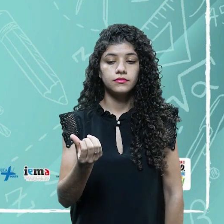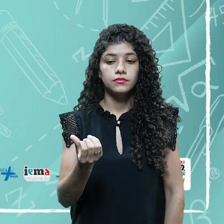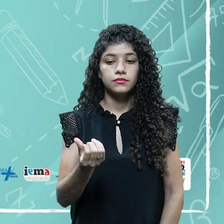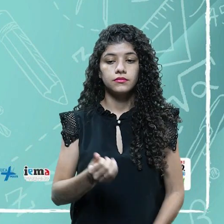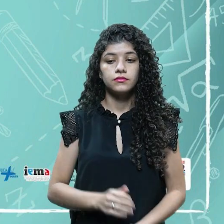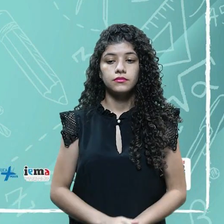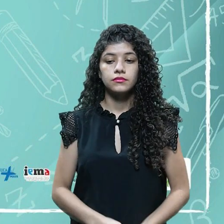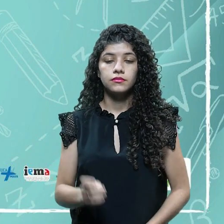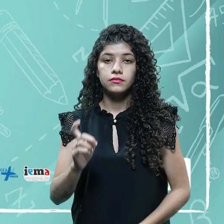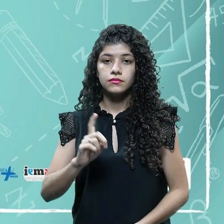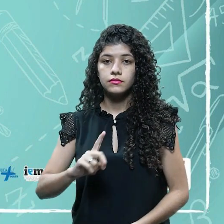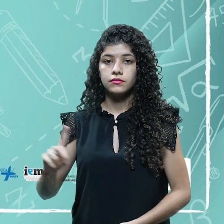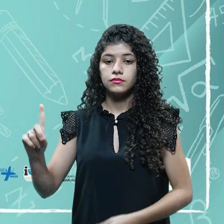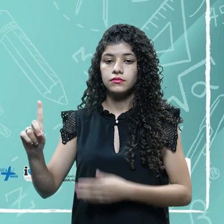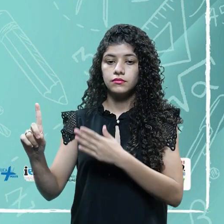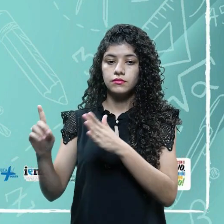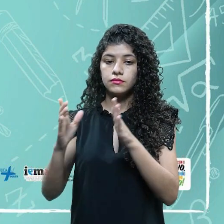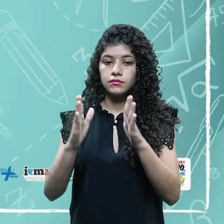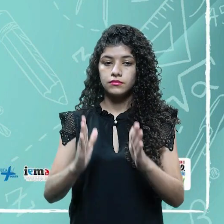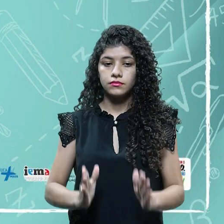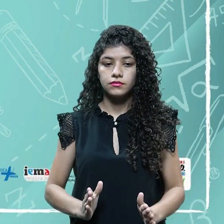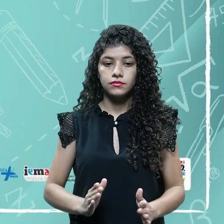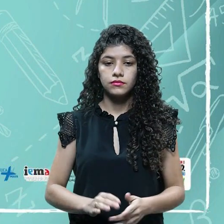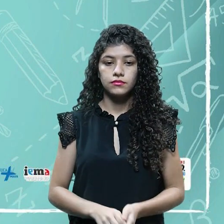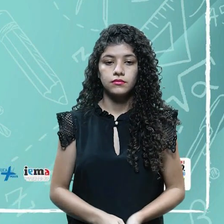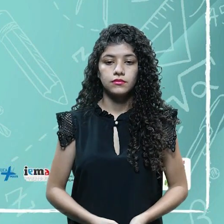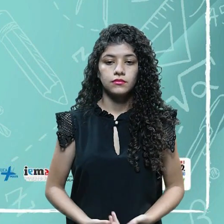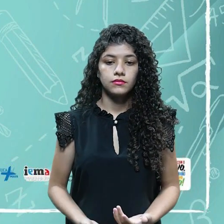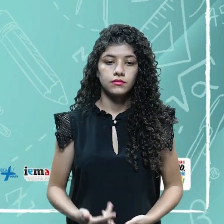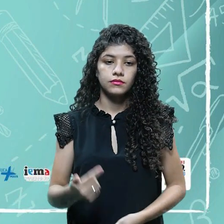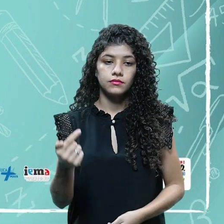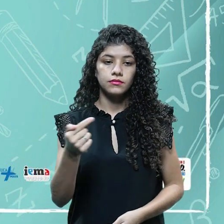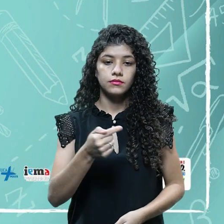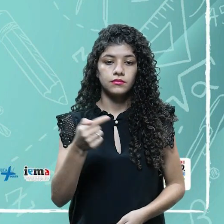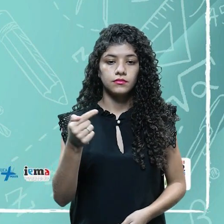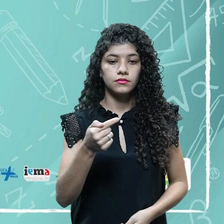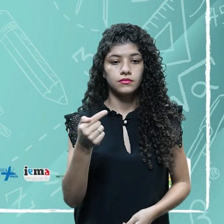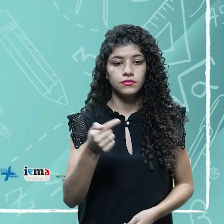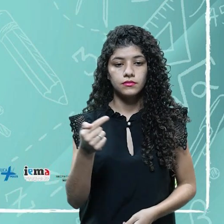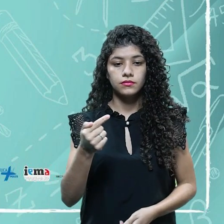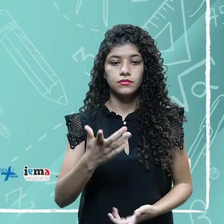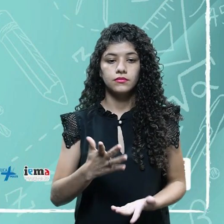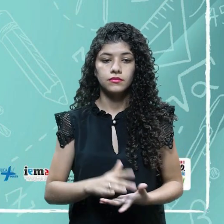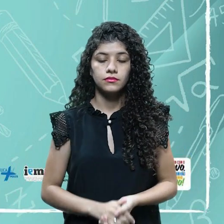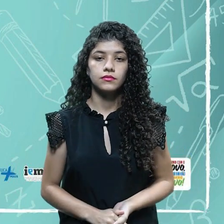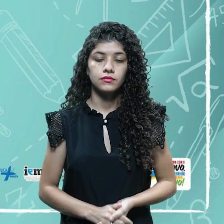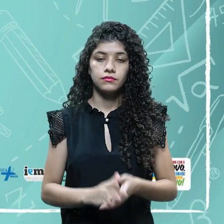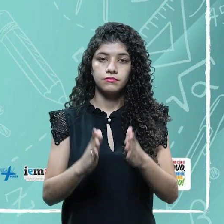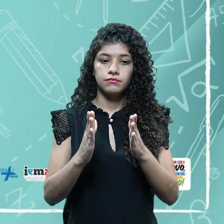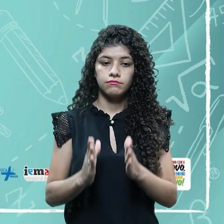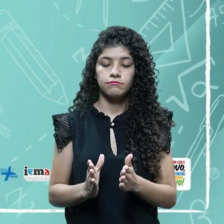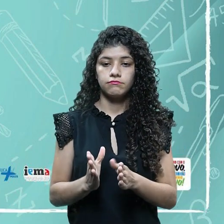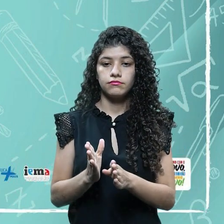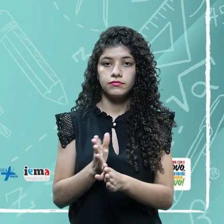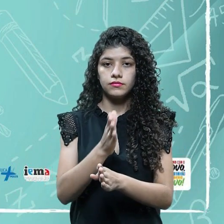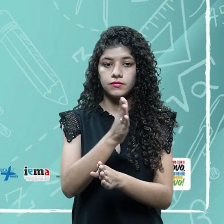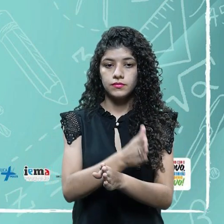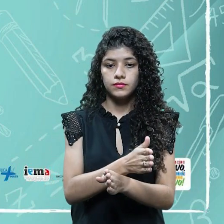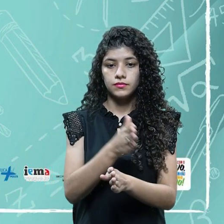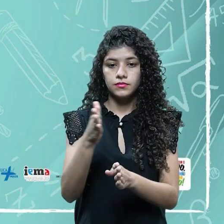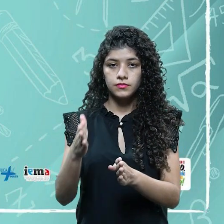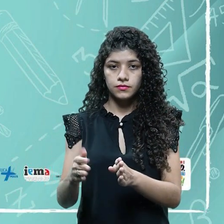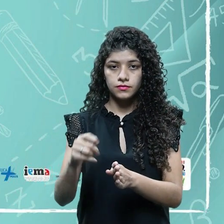No cenário 7, a bandeira direita da mesa diretiva, sempre tem que estar, né, como eu falei pra vocês,